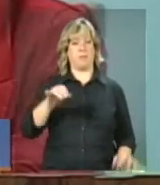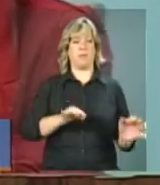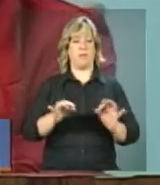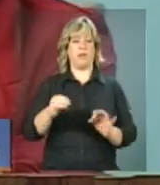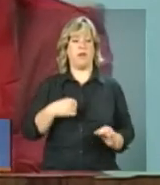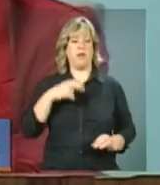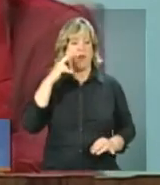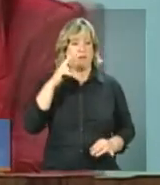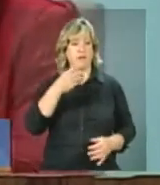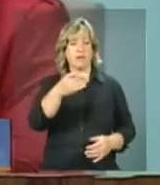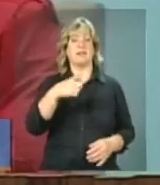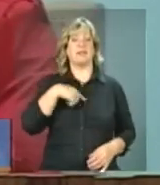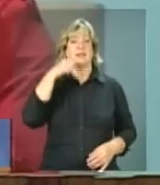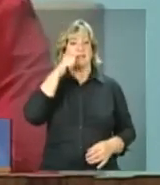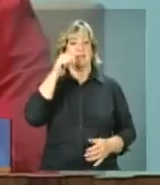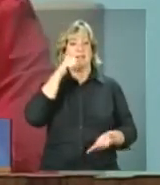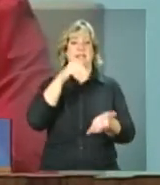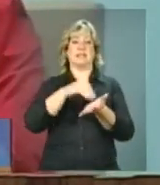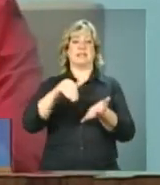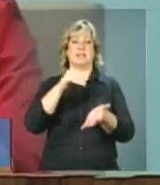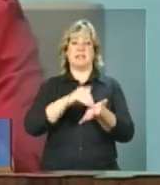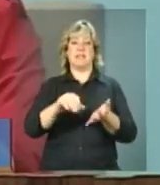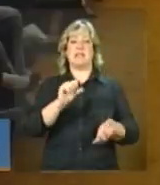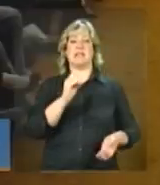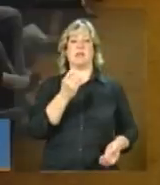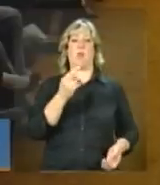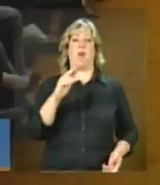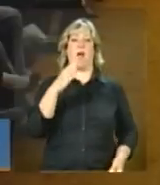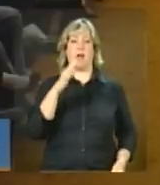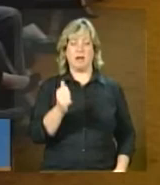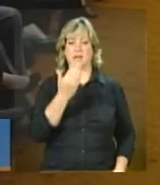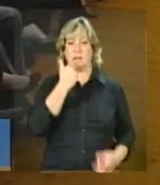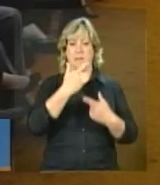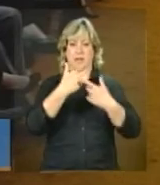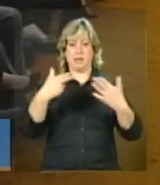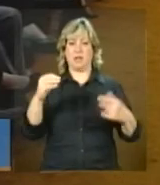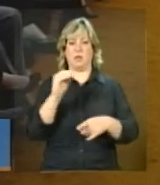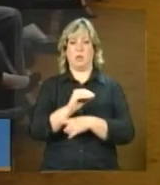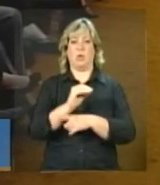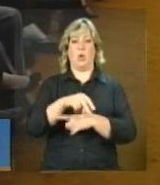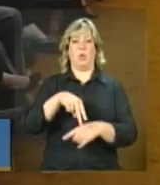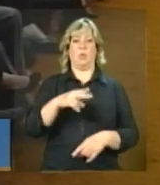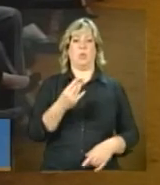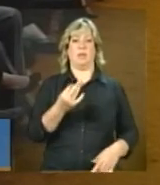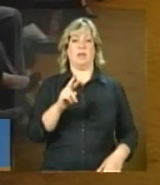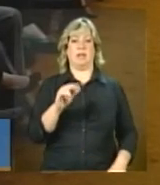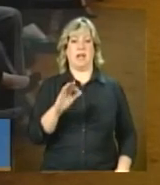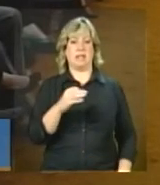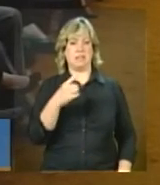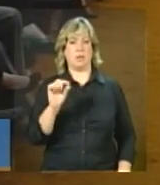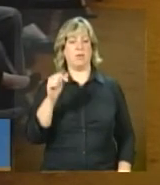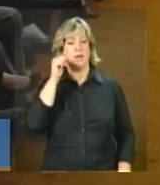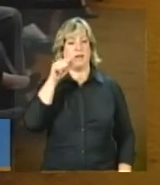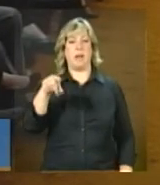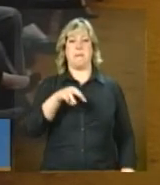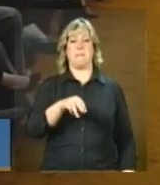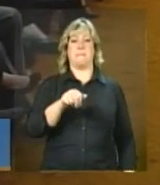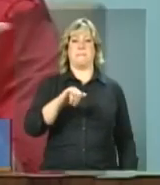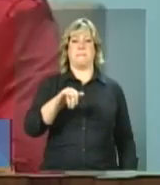do lado a lado, a secretária de Segurança Alimentar e Nutricional, a Maia, que é uma das